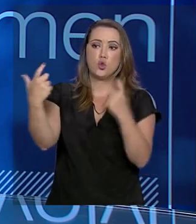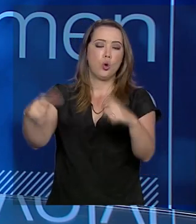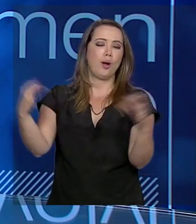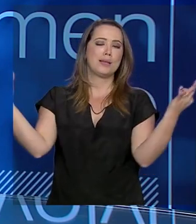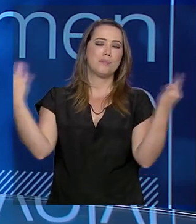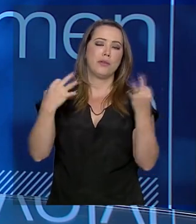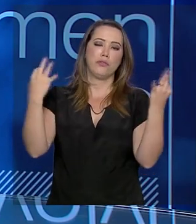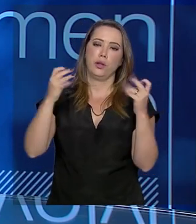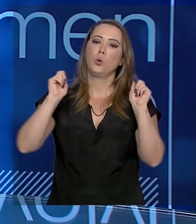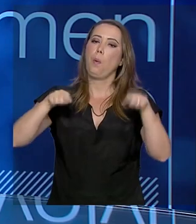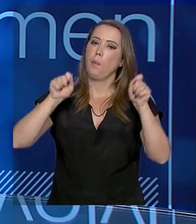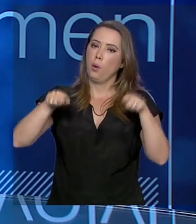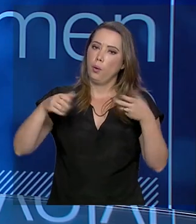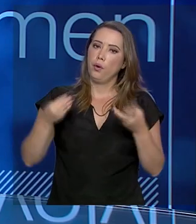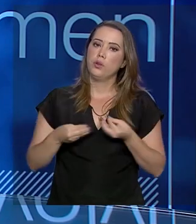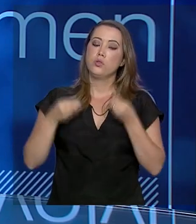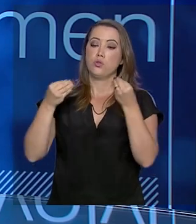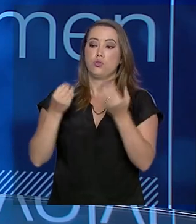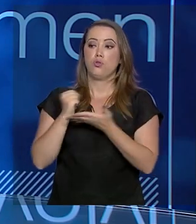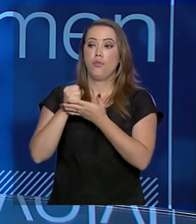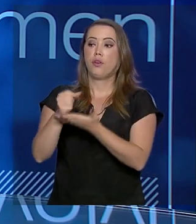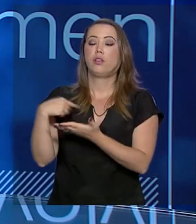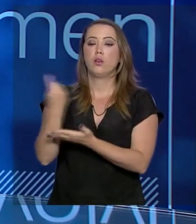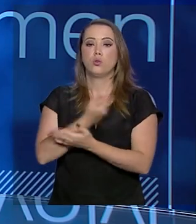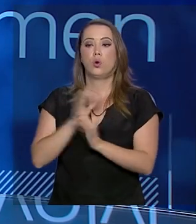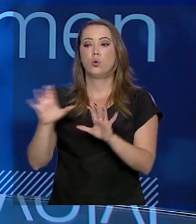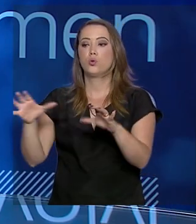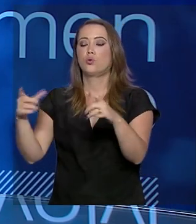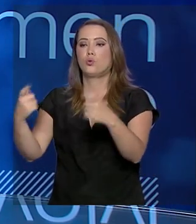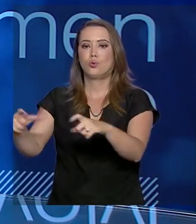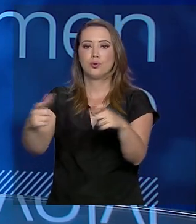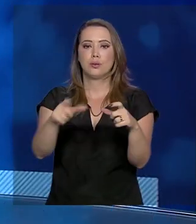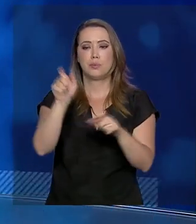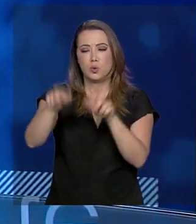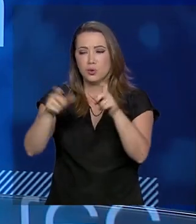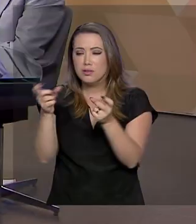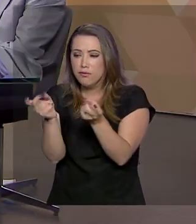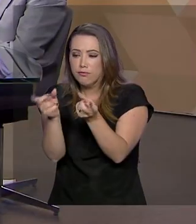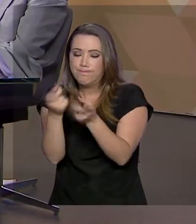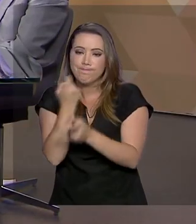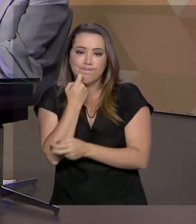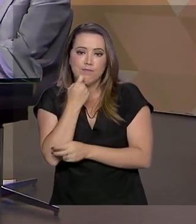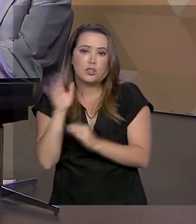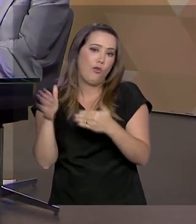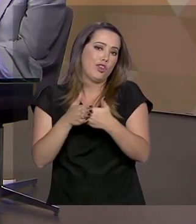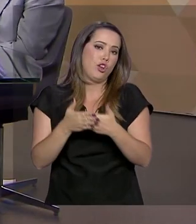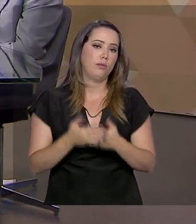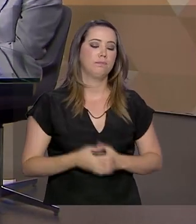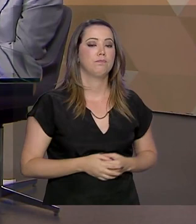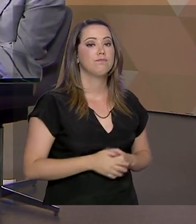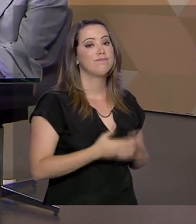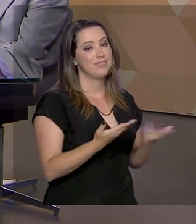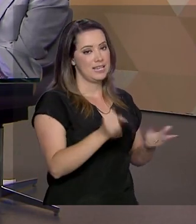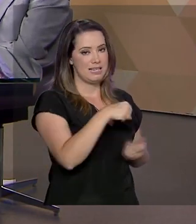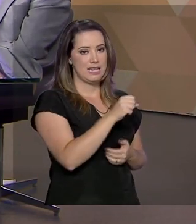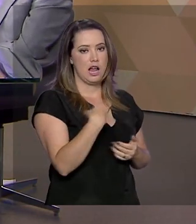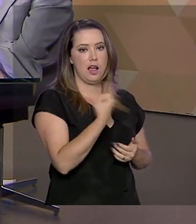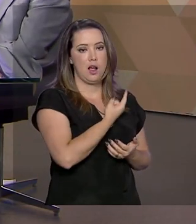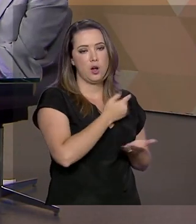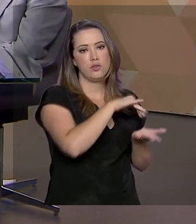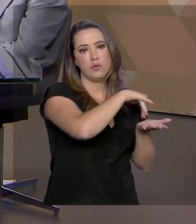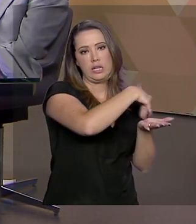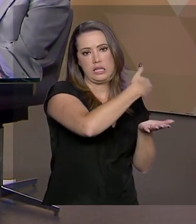maravilhosas que podem atender os nossos setores e eles estarem fechados do jeito que estão. Certo, agora vamos falar do registro dos